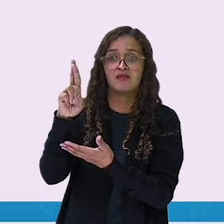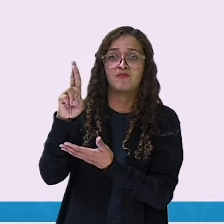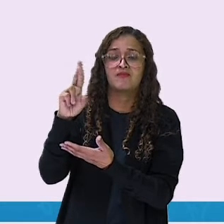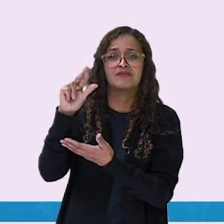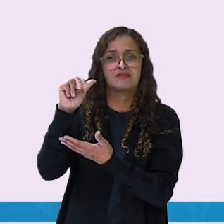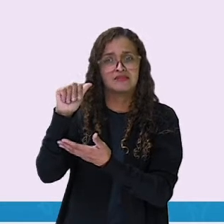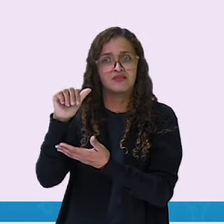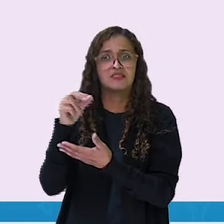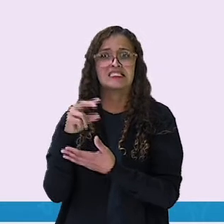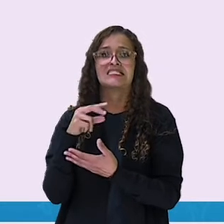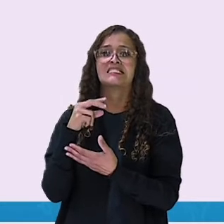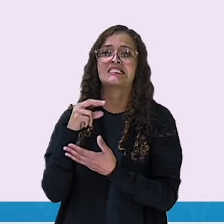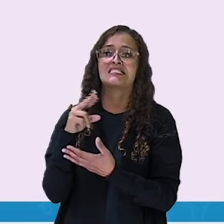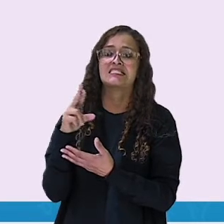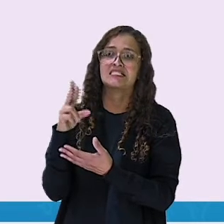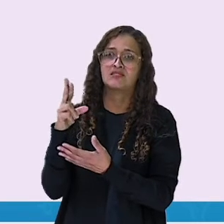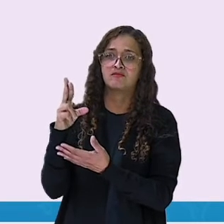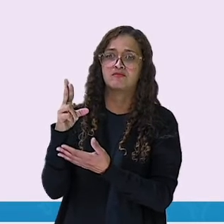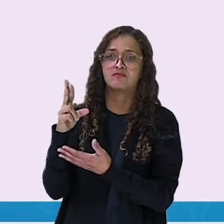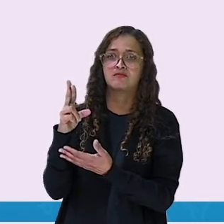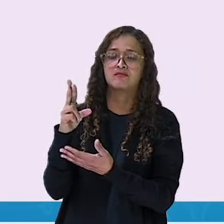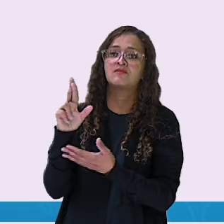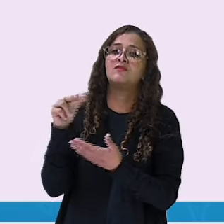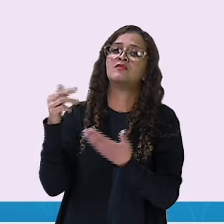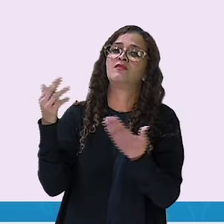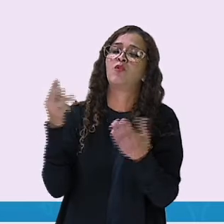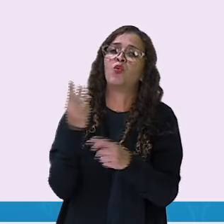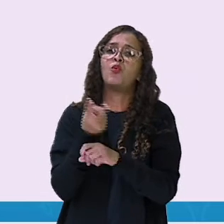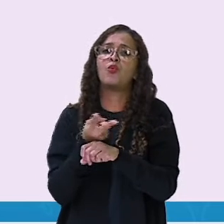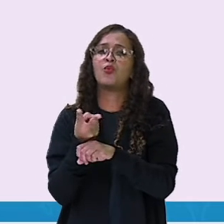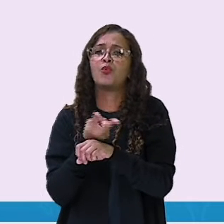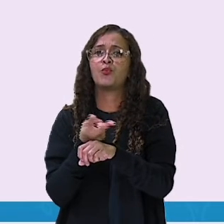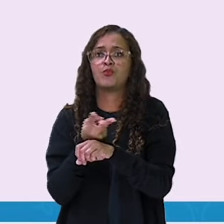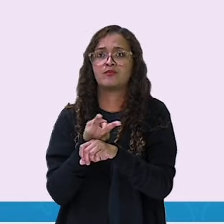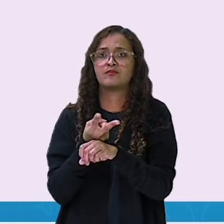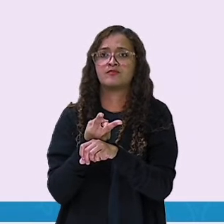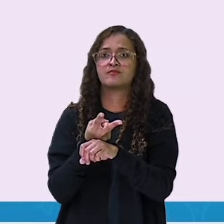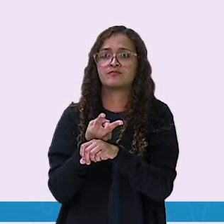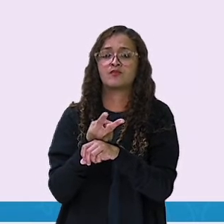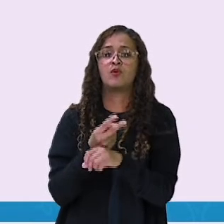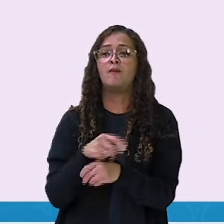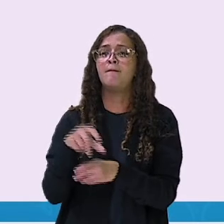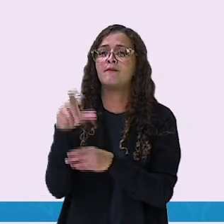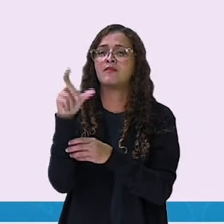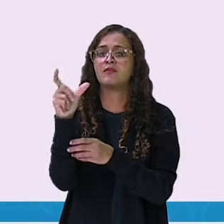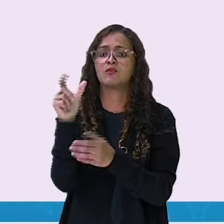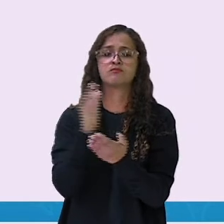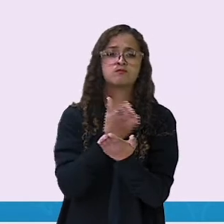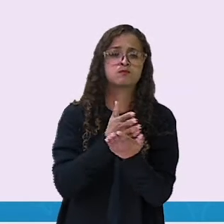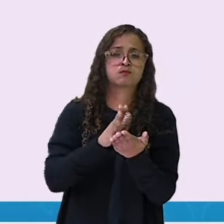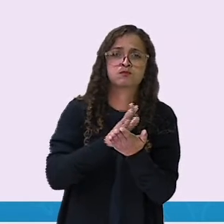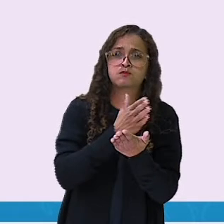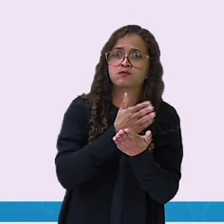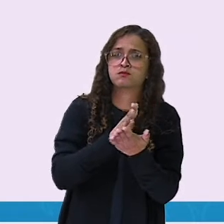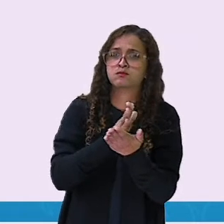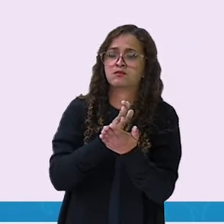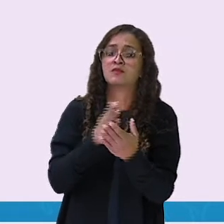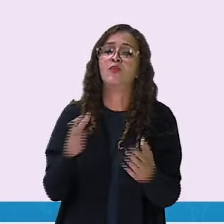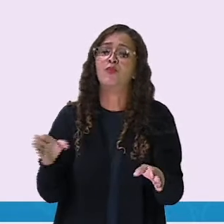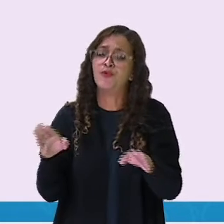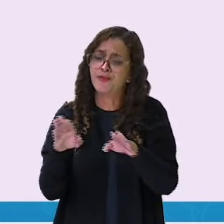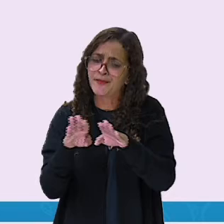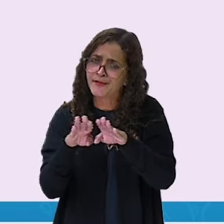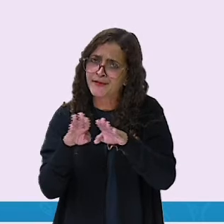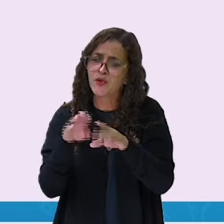Lá na garganta. Nós vamos procurar algumas palavras iniciadas com a letra R.